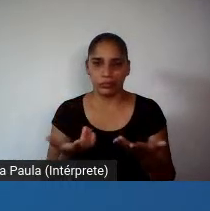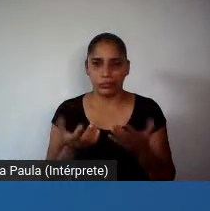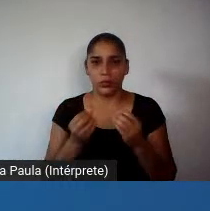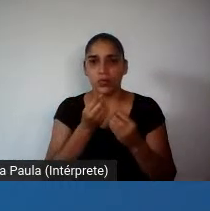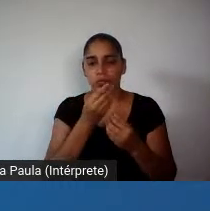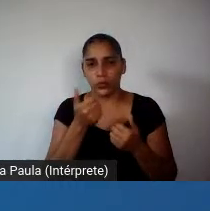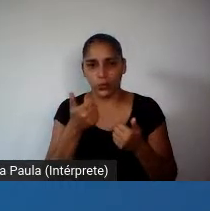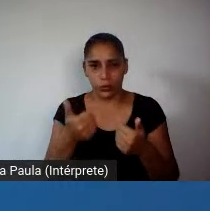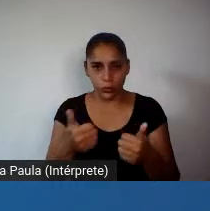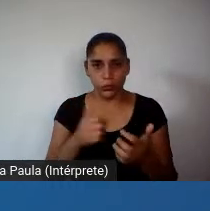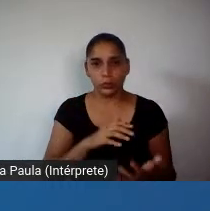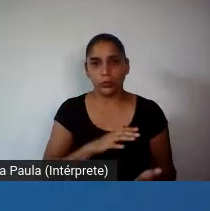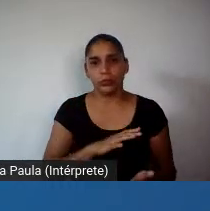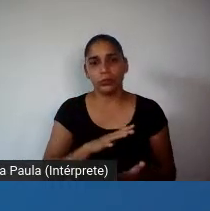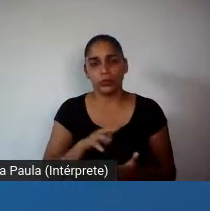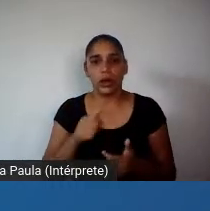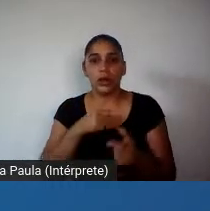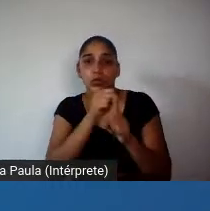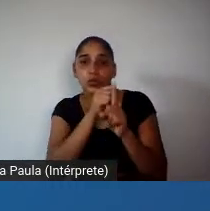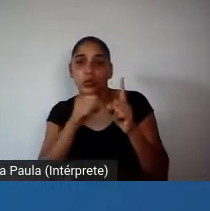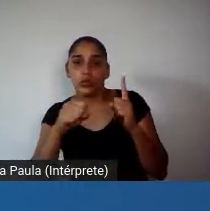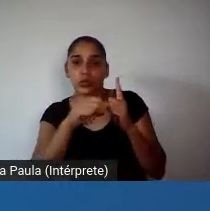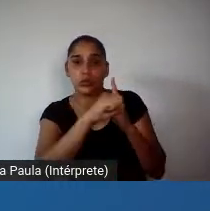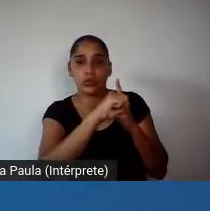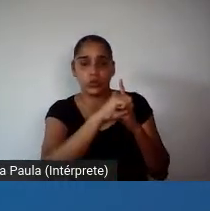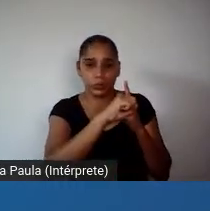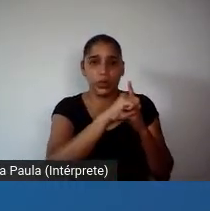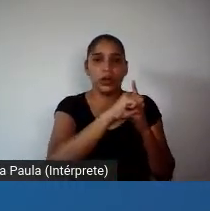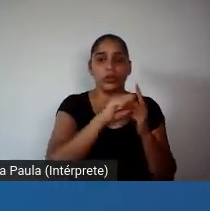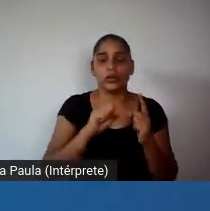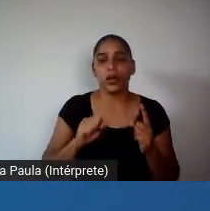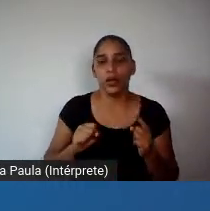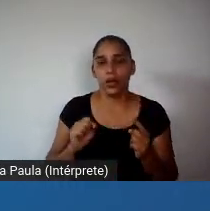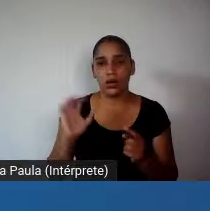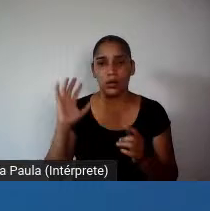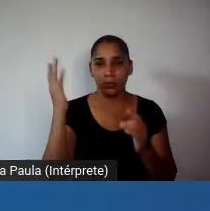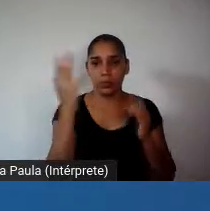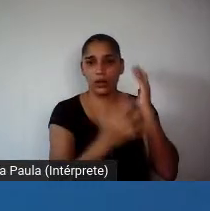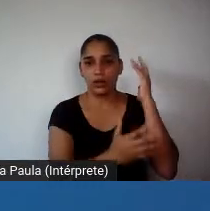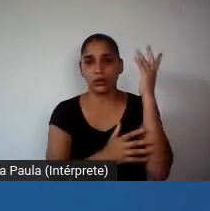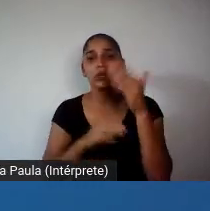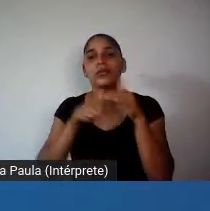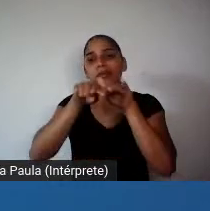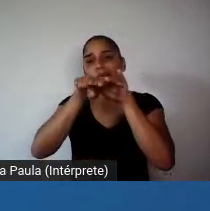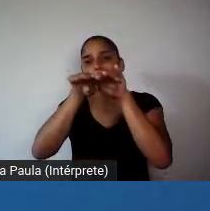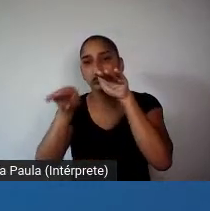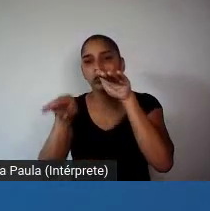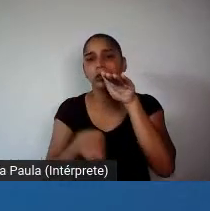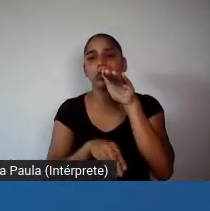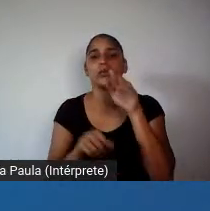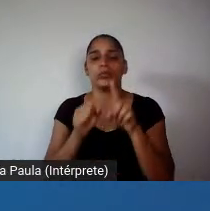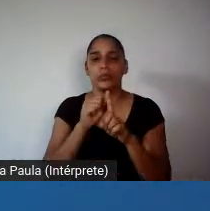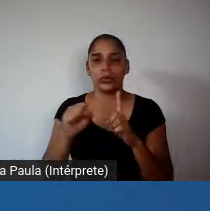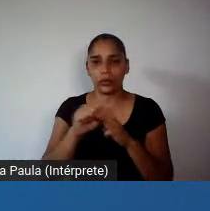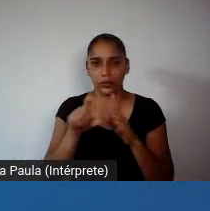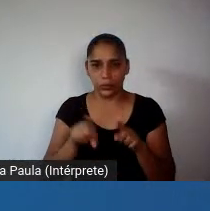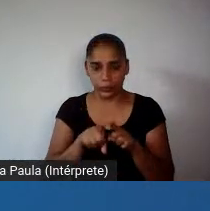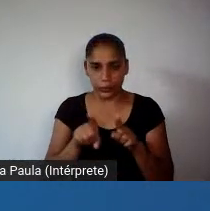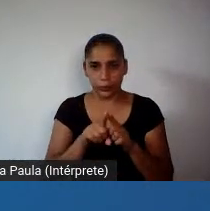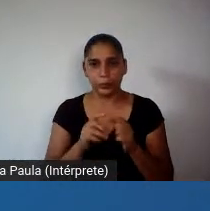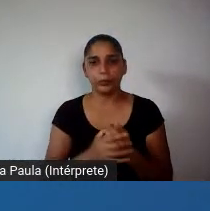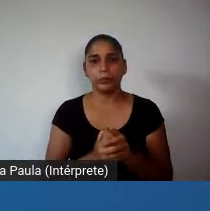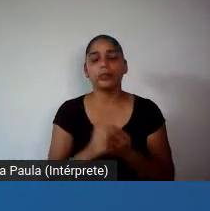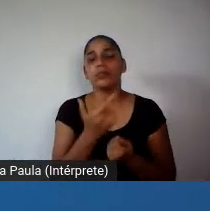ou seja, que trate a questão social, a questão ambiental e a questão da desigualdade com centralidade. Vou dar um outro